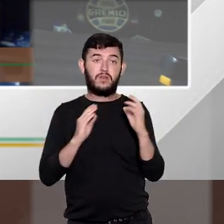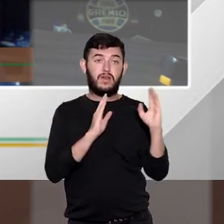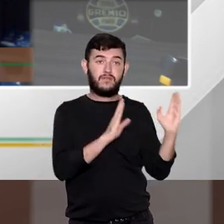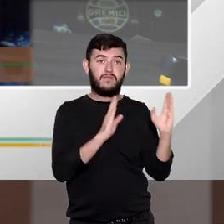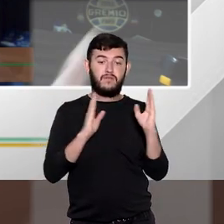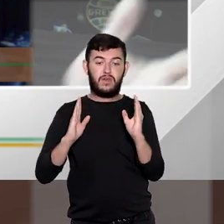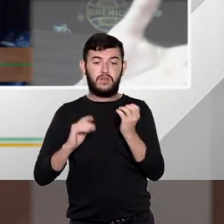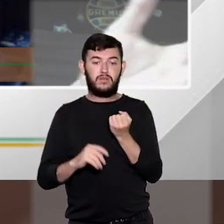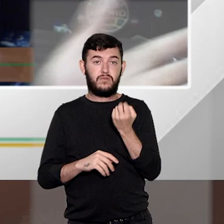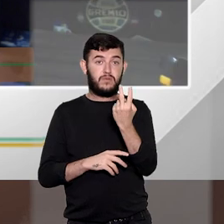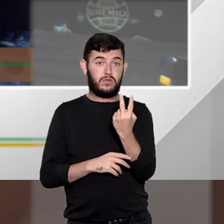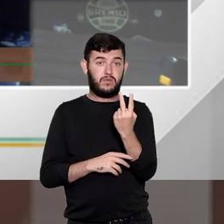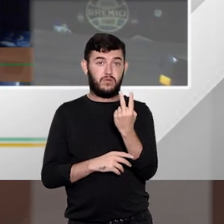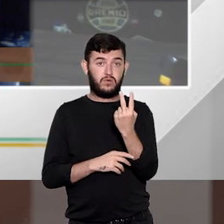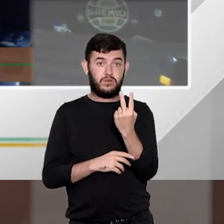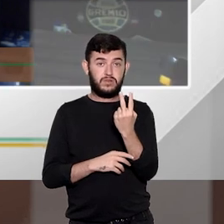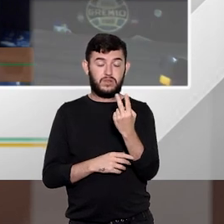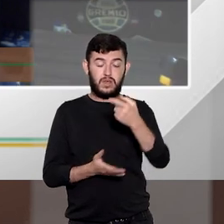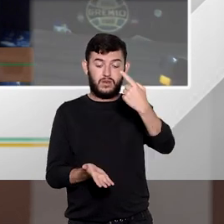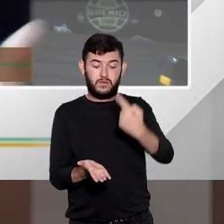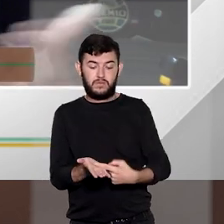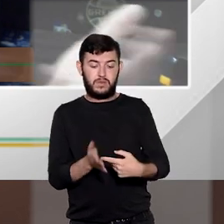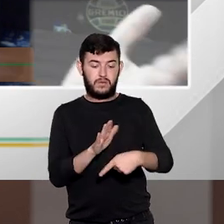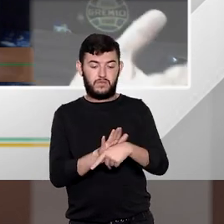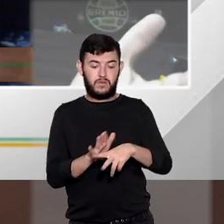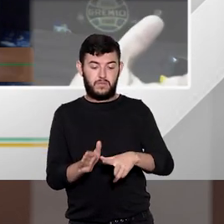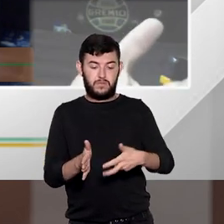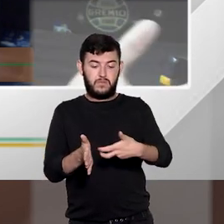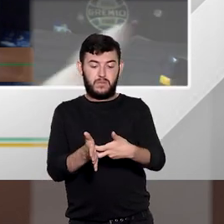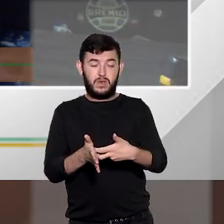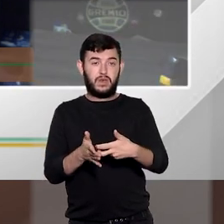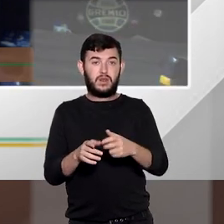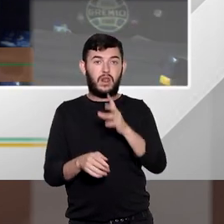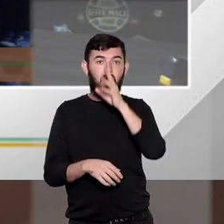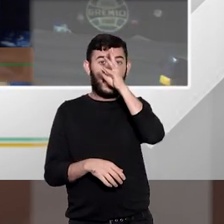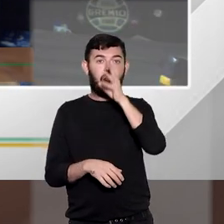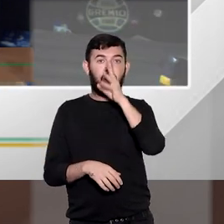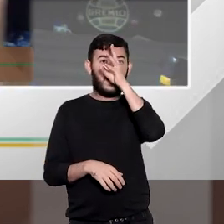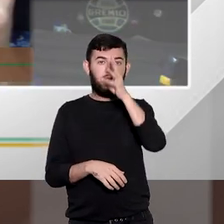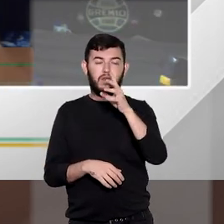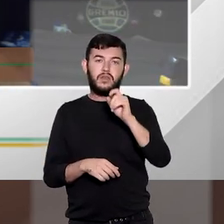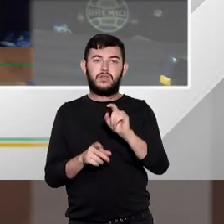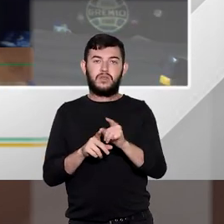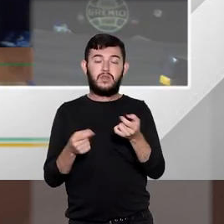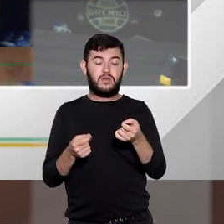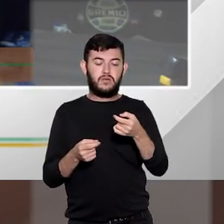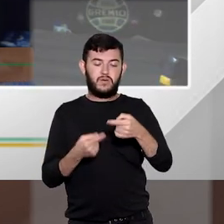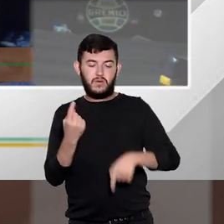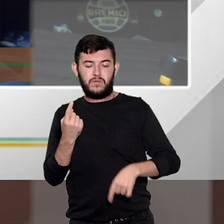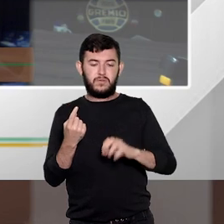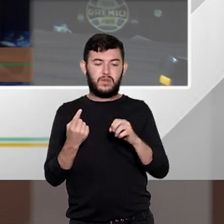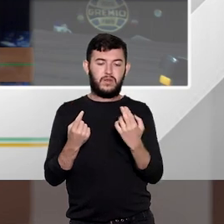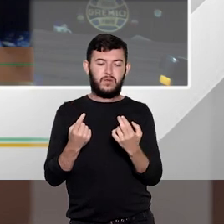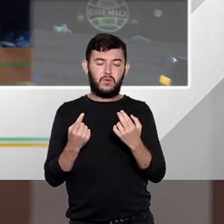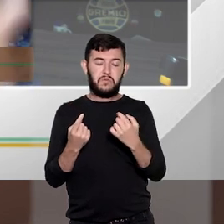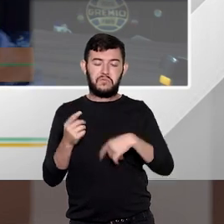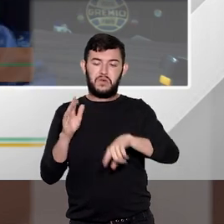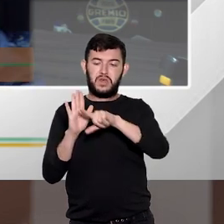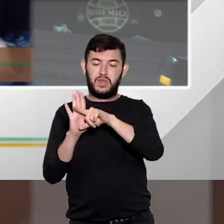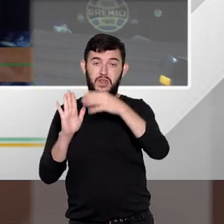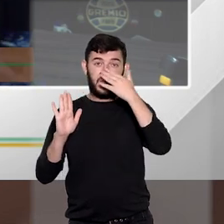fixação da pena é uma ilegalidade uma desproporcionalidade aí